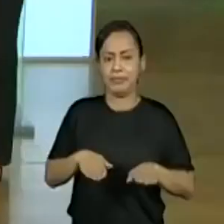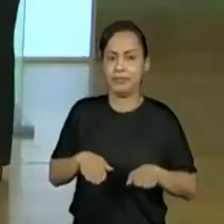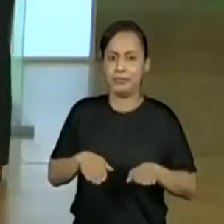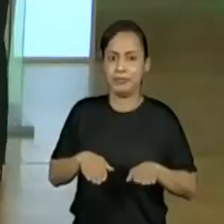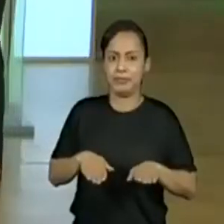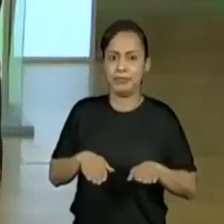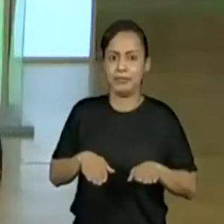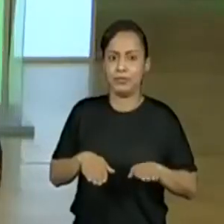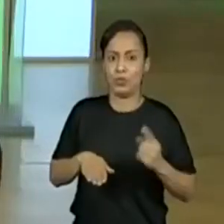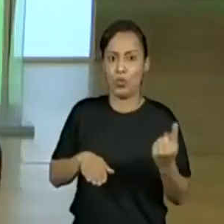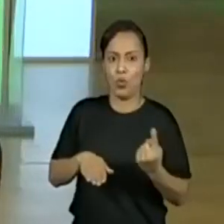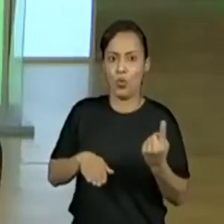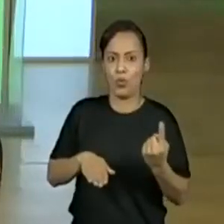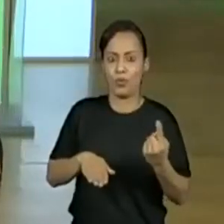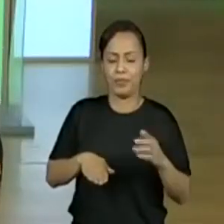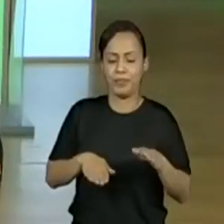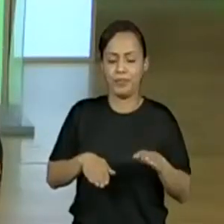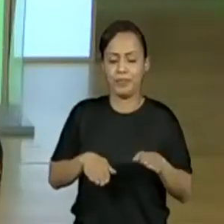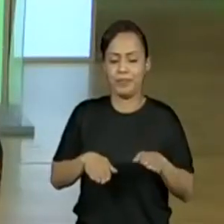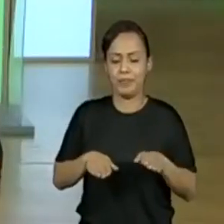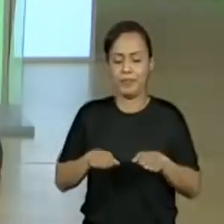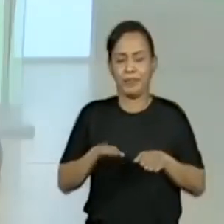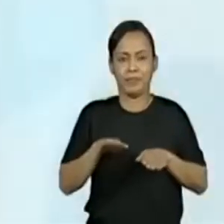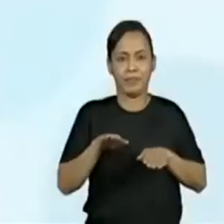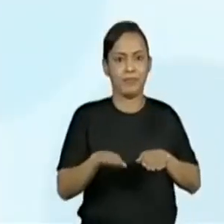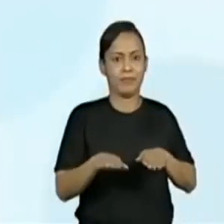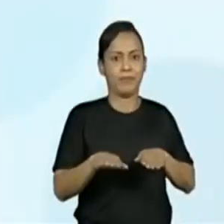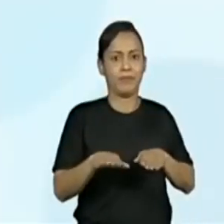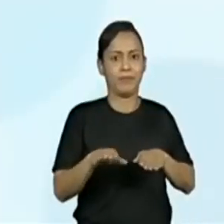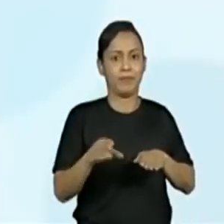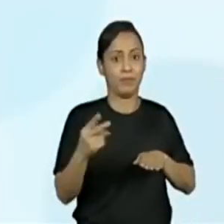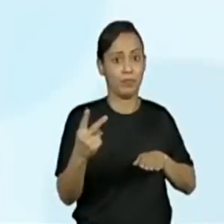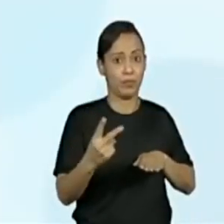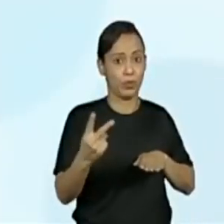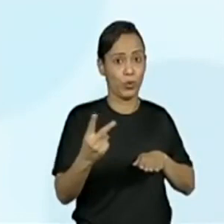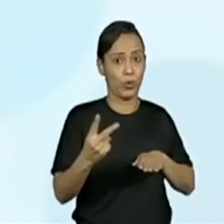ao segundo passo. Do segundo passo